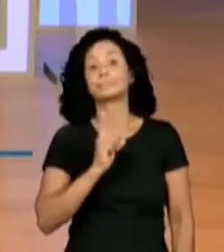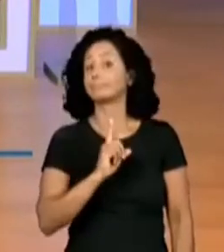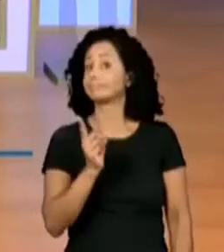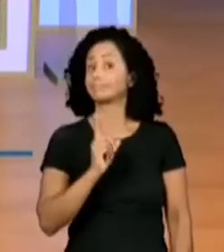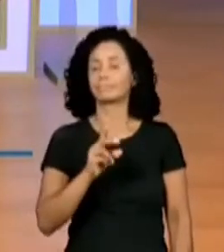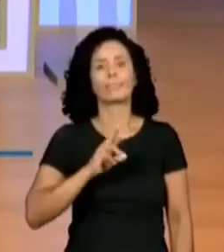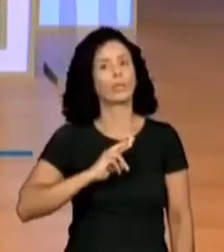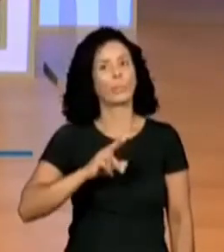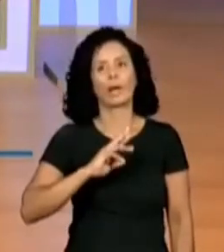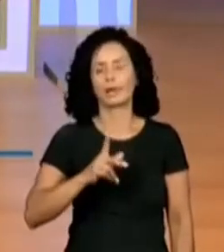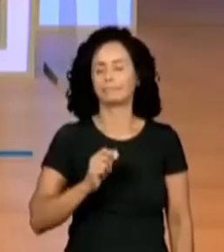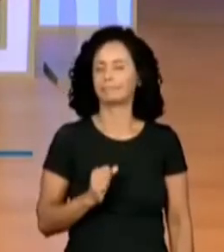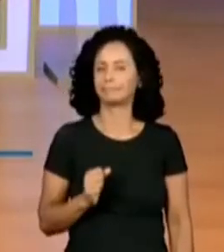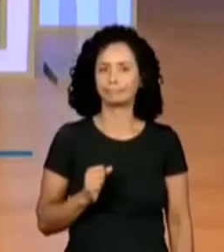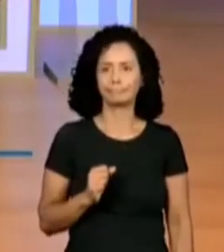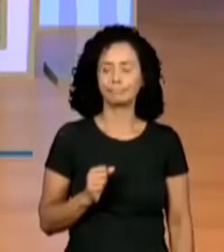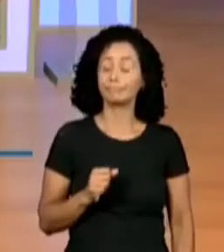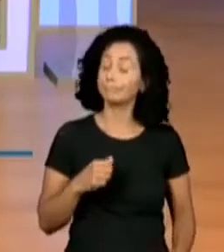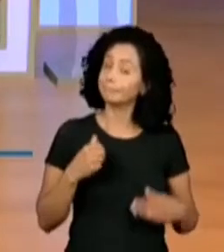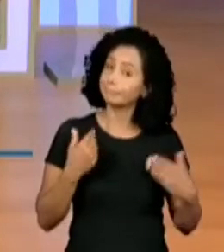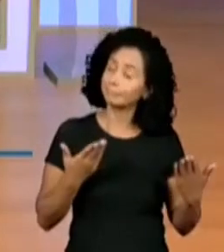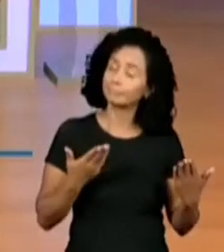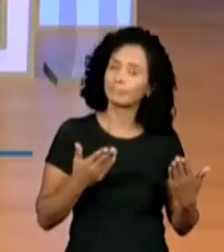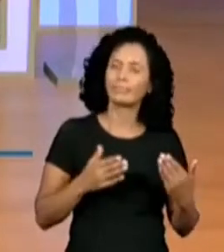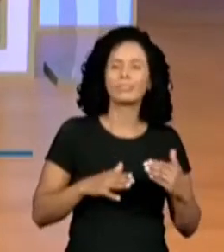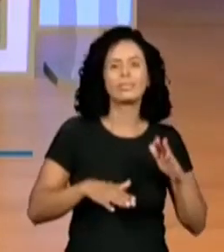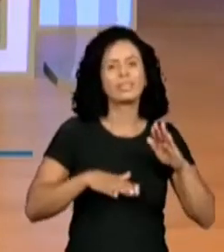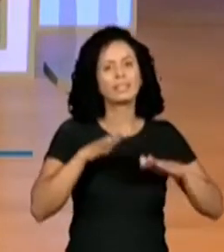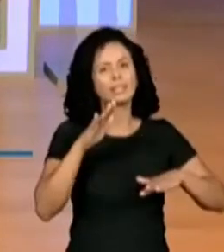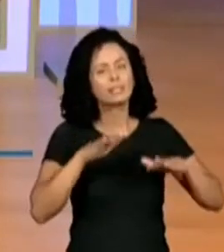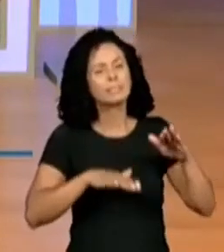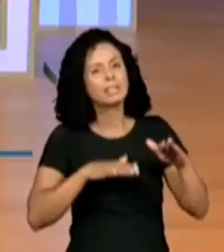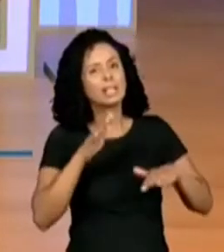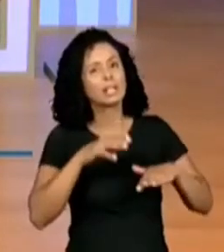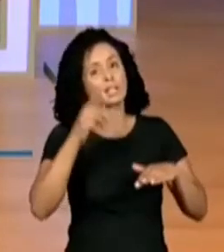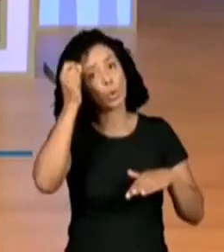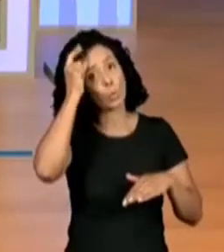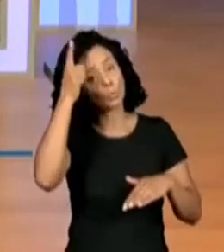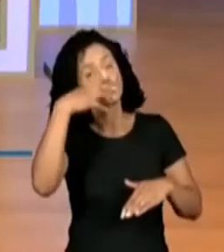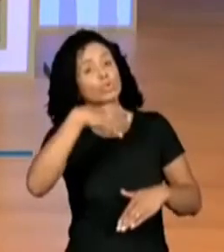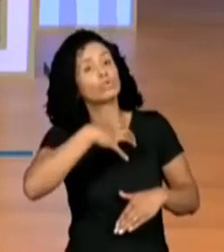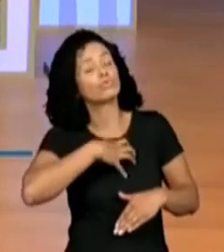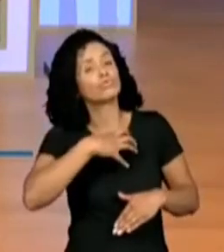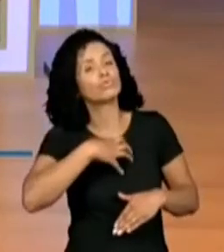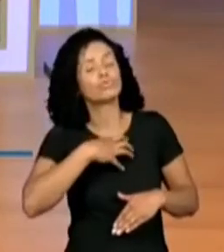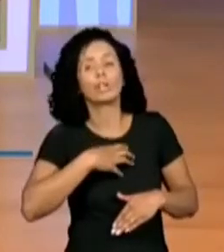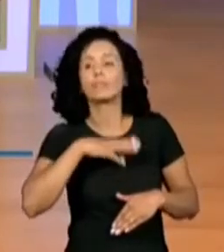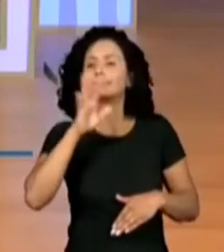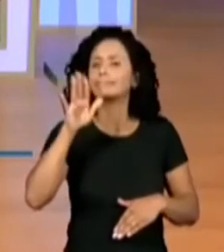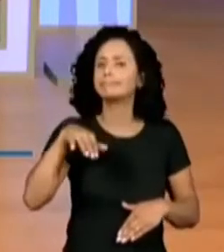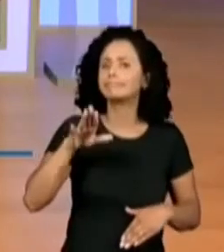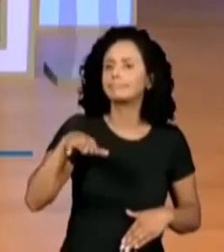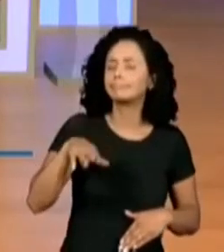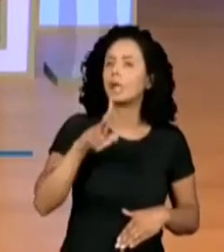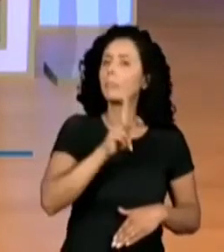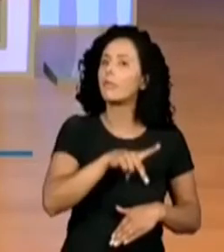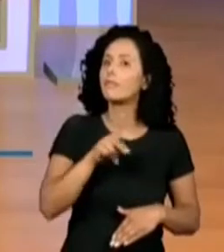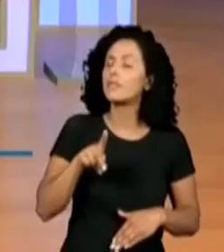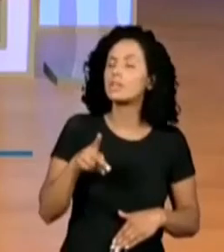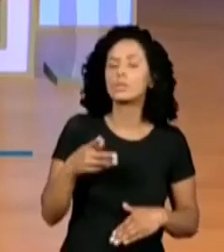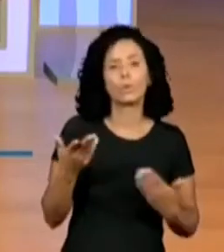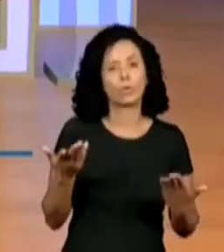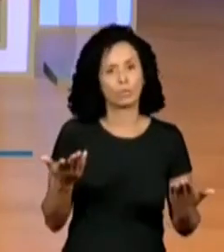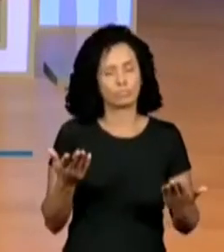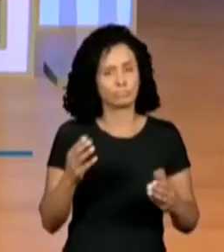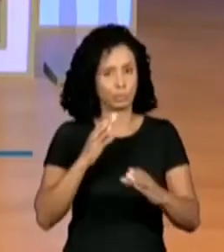Não é comum. Ok? Então, da cultura, a gente vai ter um jeito diferente de chamar, de se dirigir ao